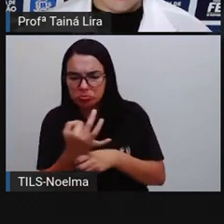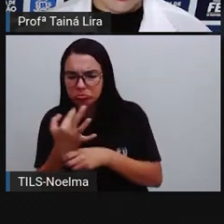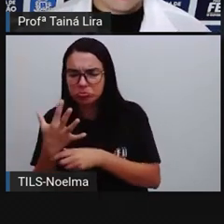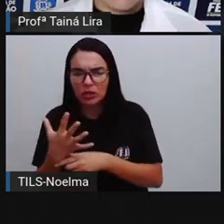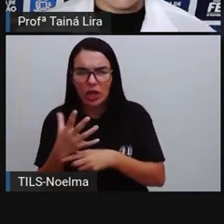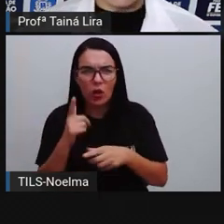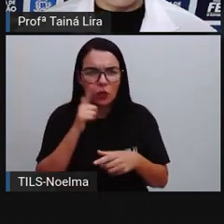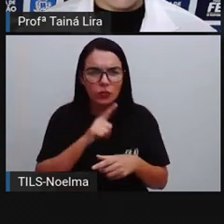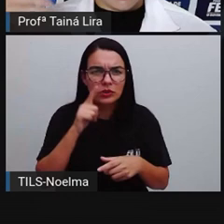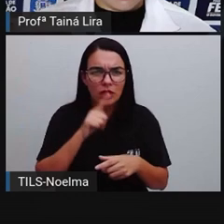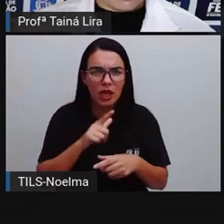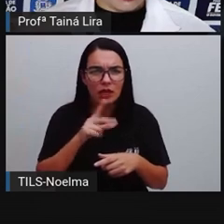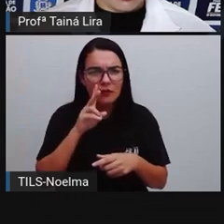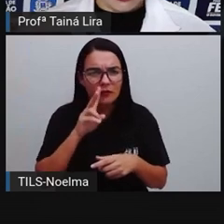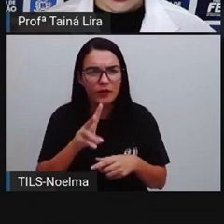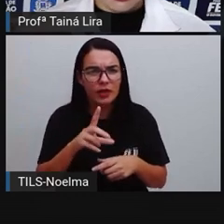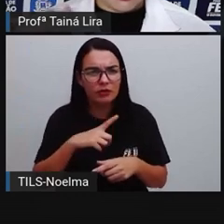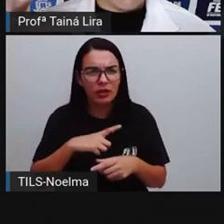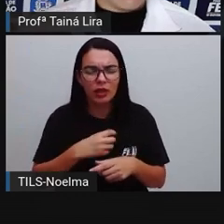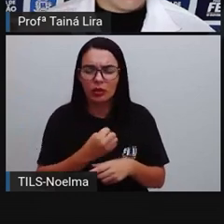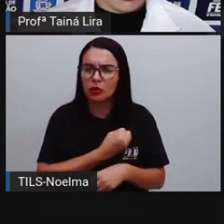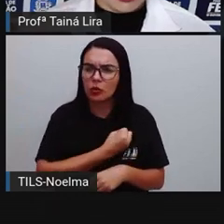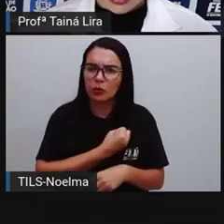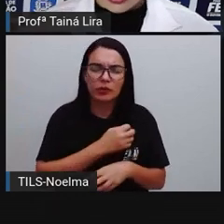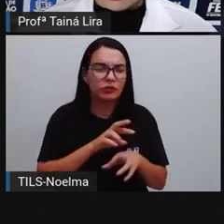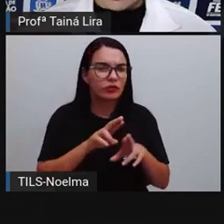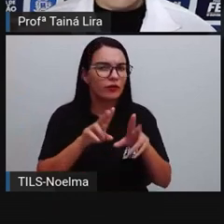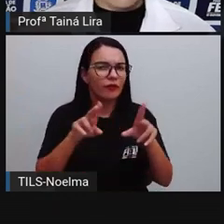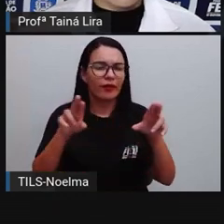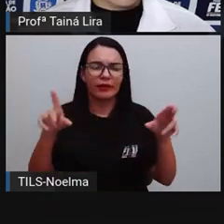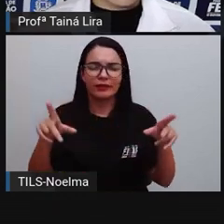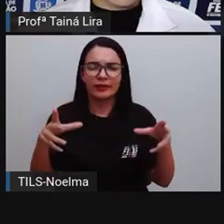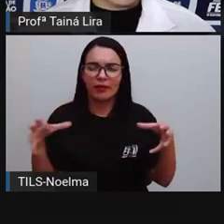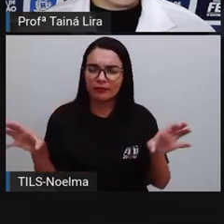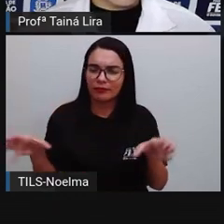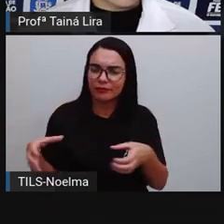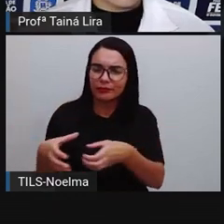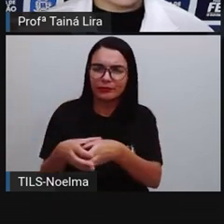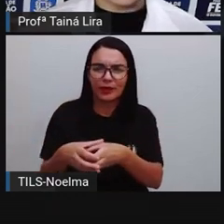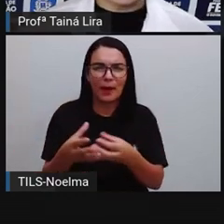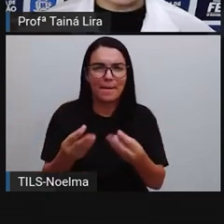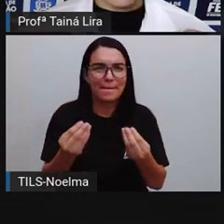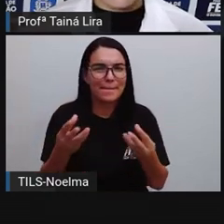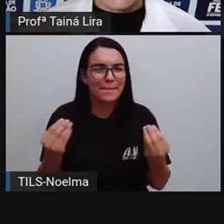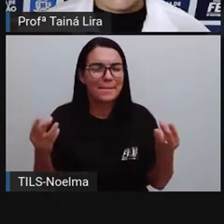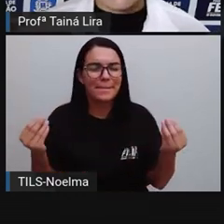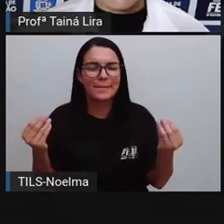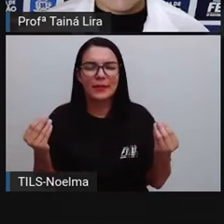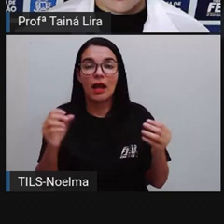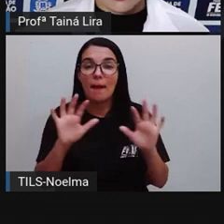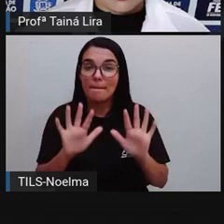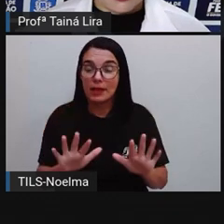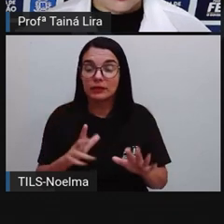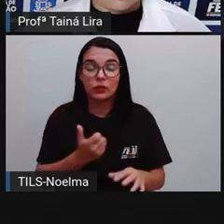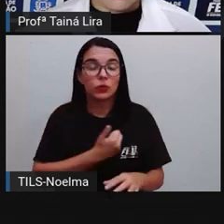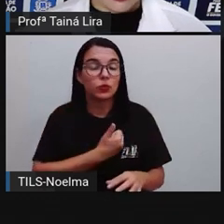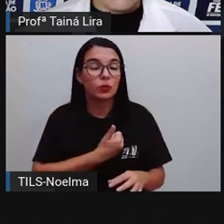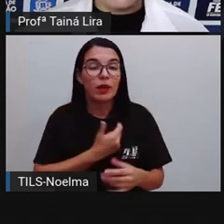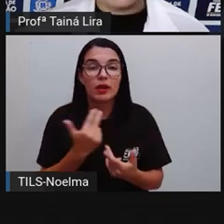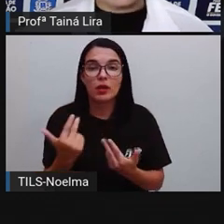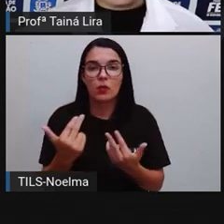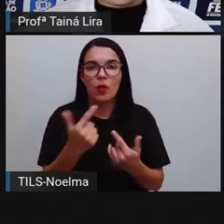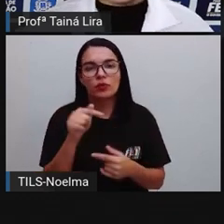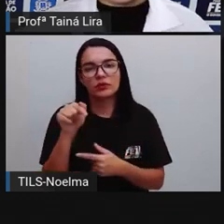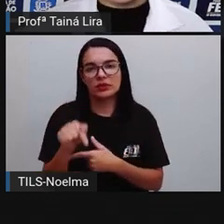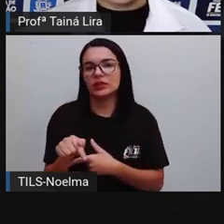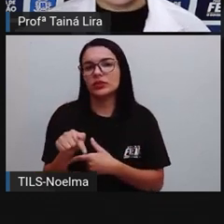formar usando um algarismo? Números diferentes. Formamos aí utilizando um mesmo algarismo, tá?